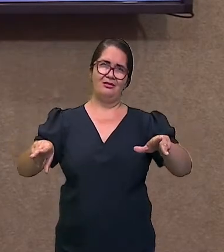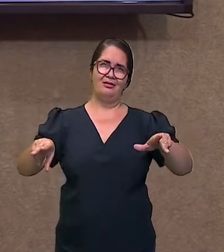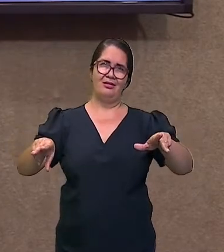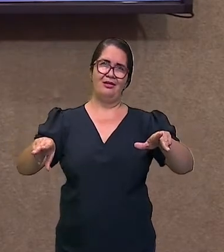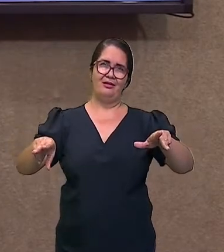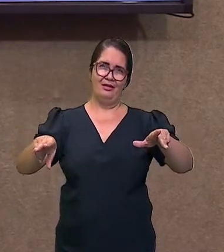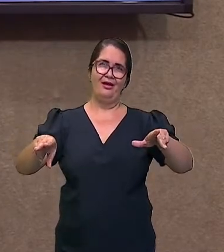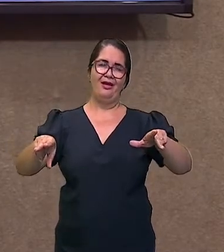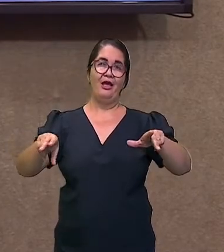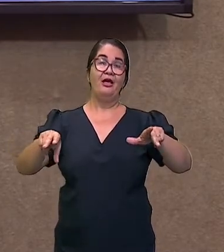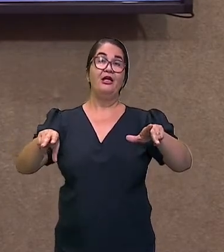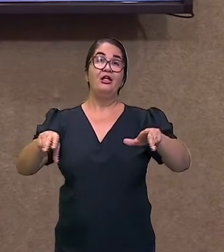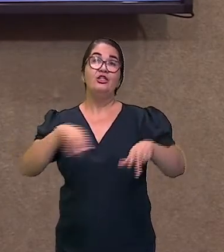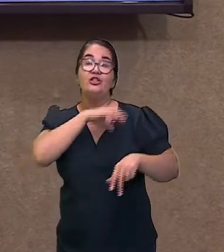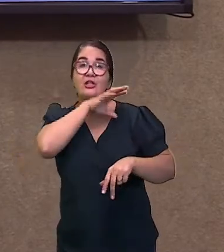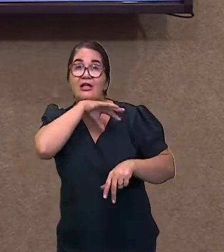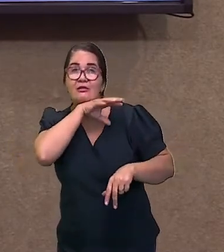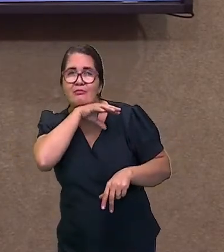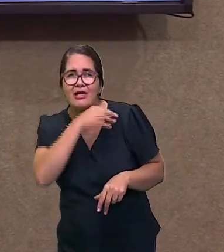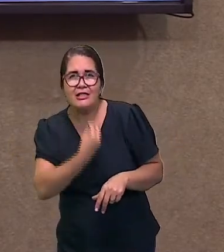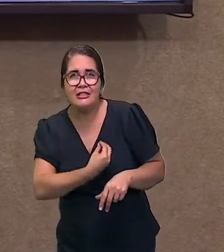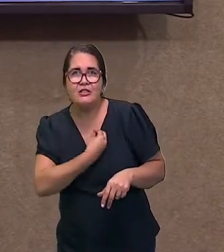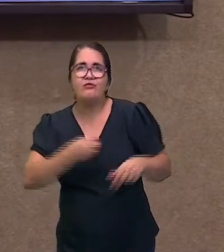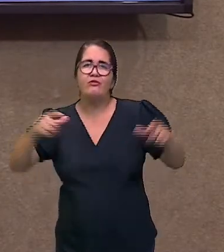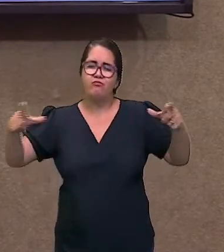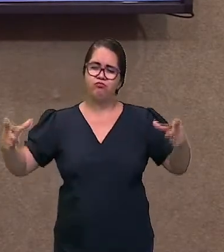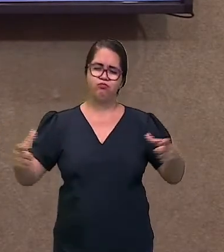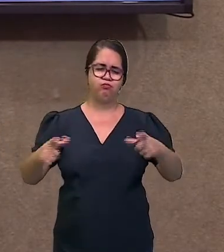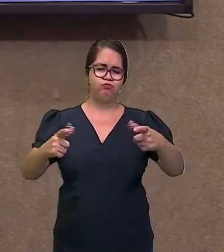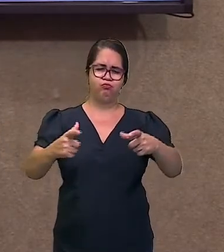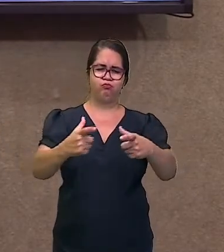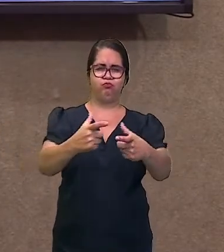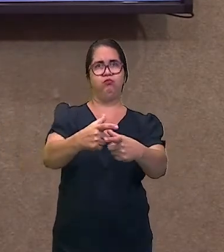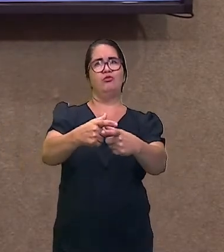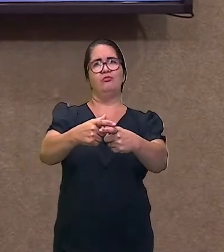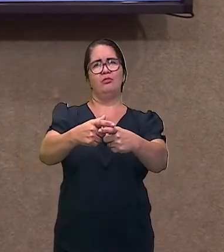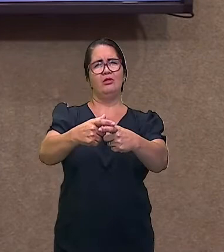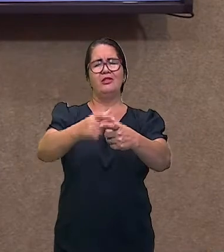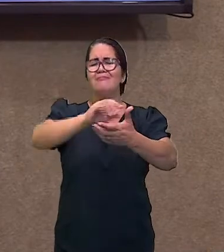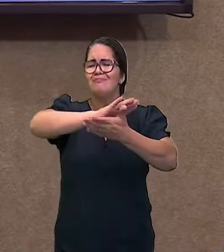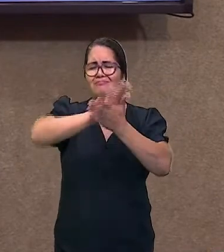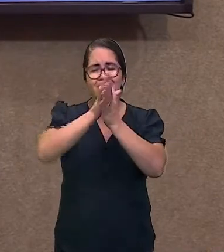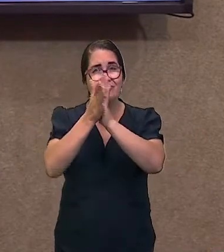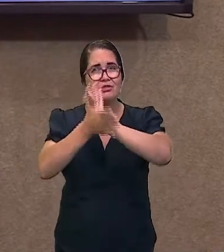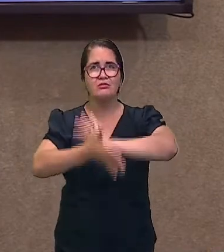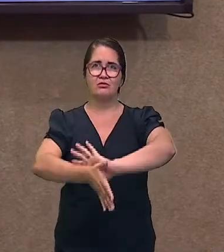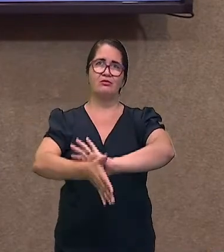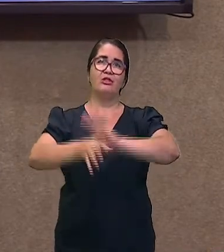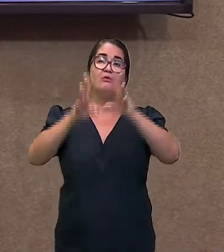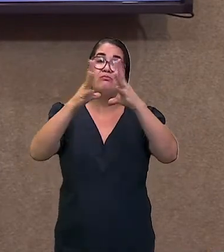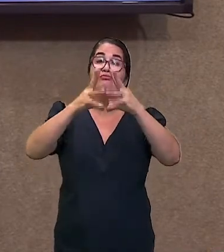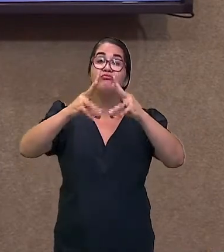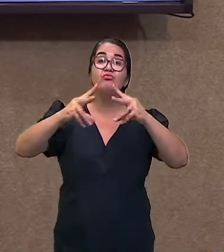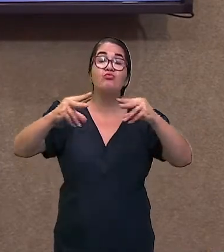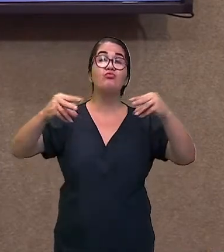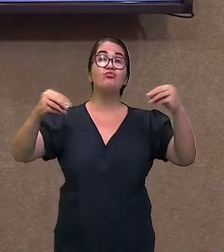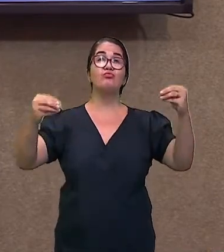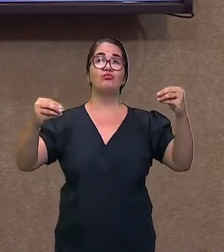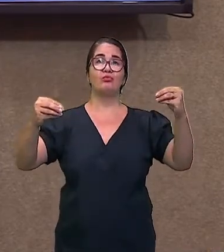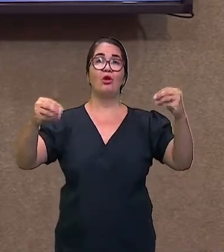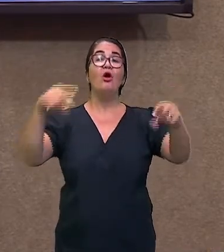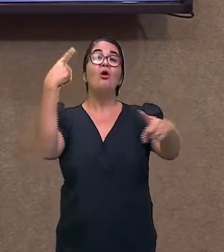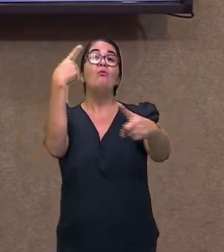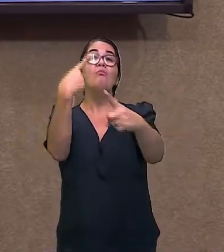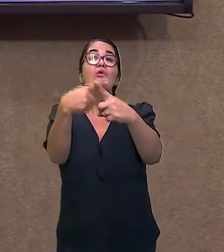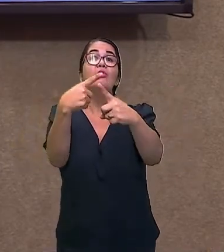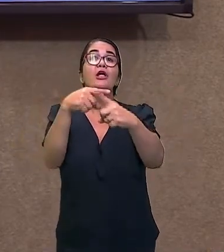outras tantas que estão em processo de extinção em justamente porque a gente não soube